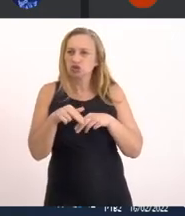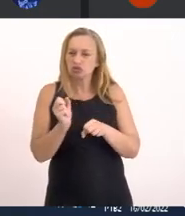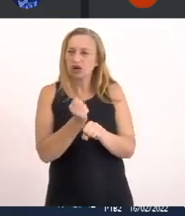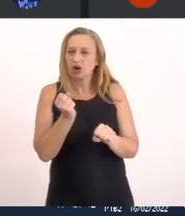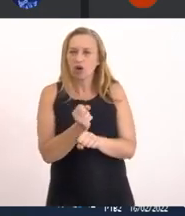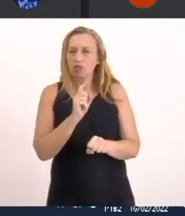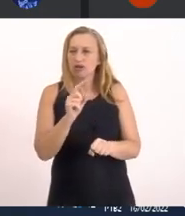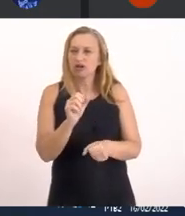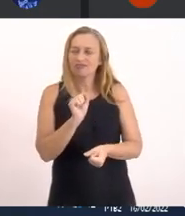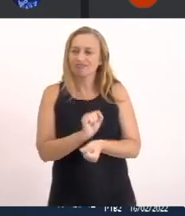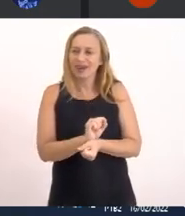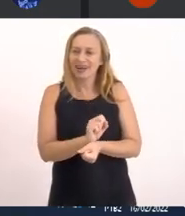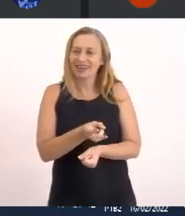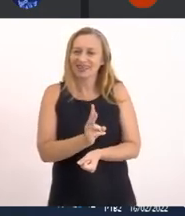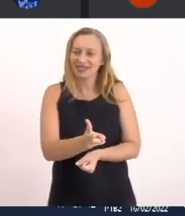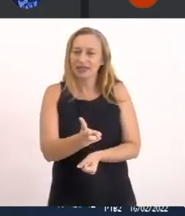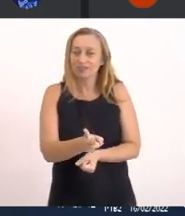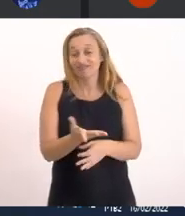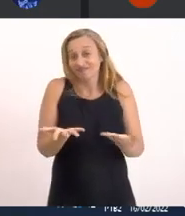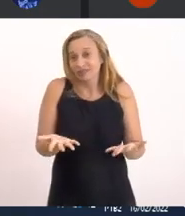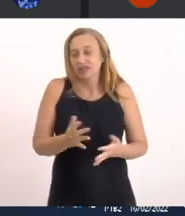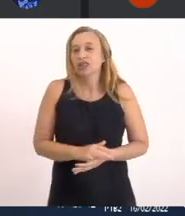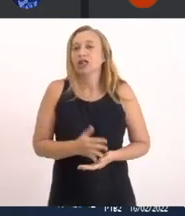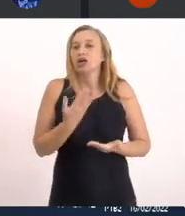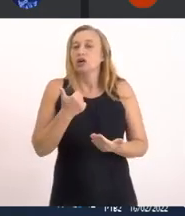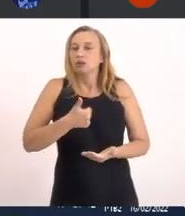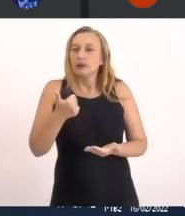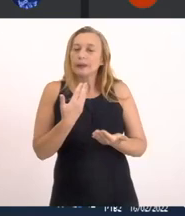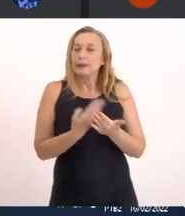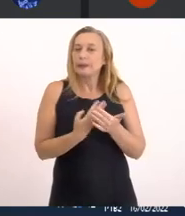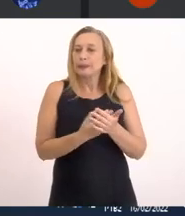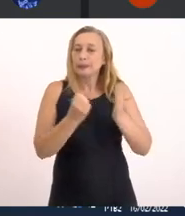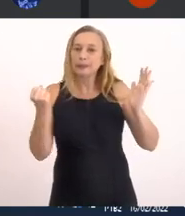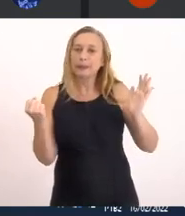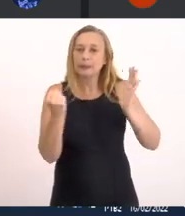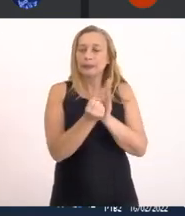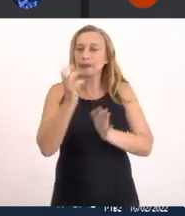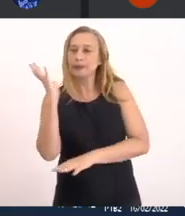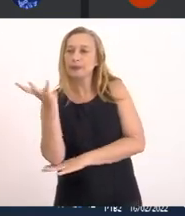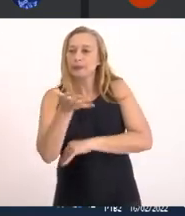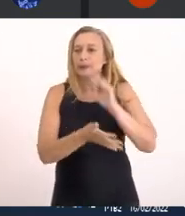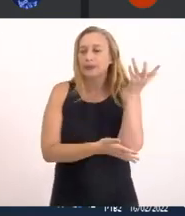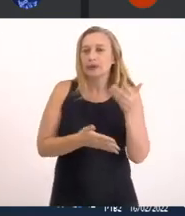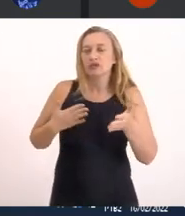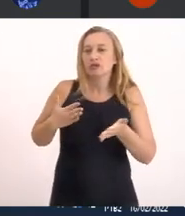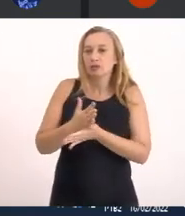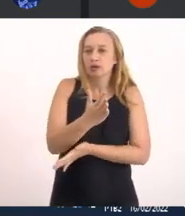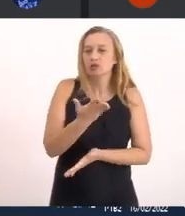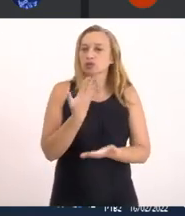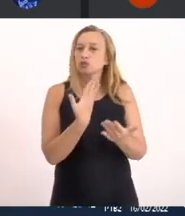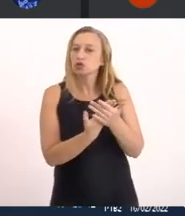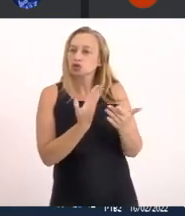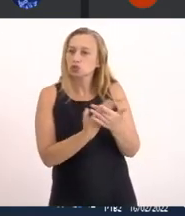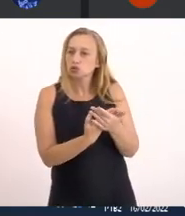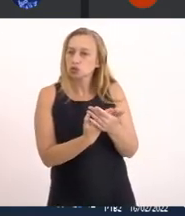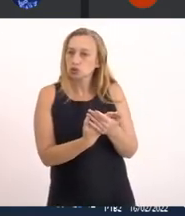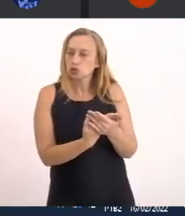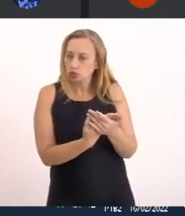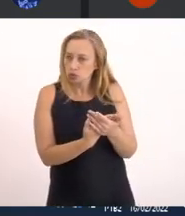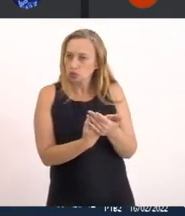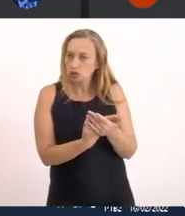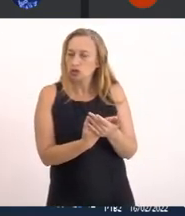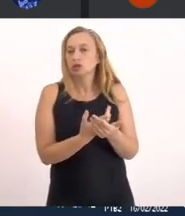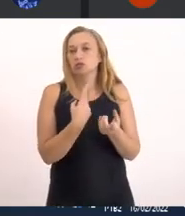O primeiro Na verdade Ele foi feito Um estudo De impacto ambiental Foi aprovado Um licenciamento Com esse estudo De impacto ambiental Sem